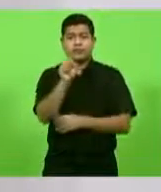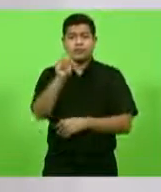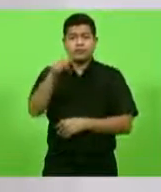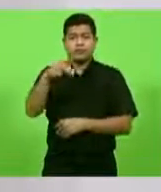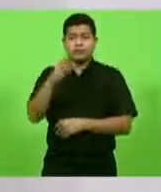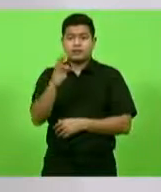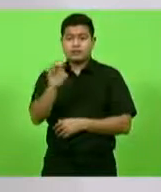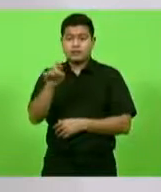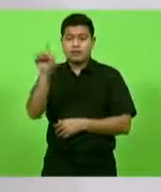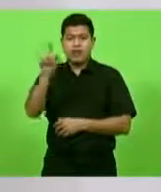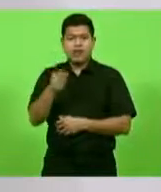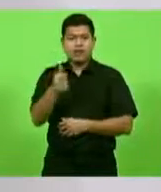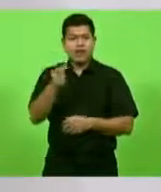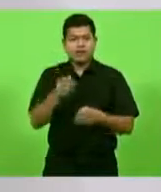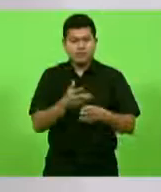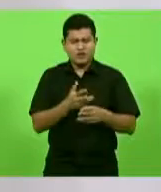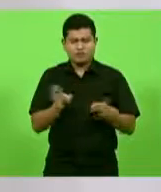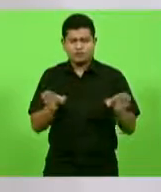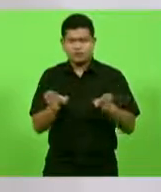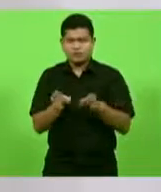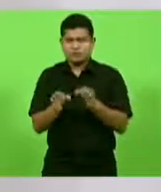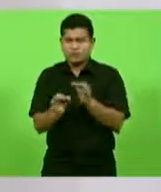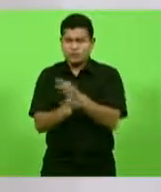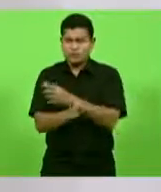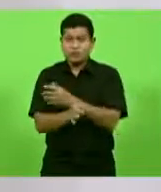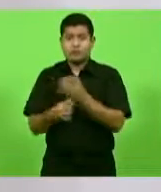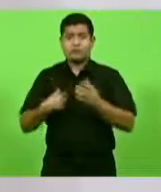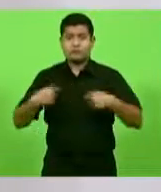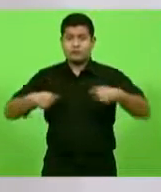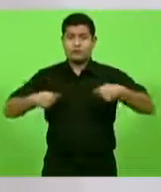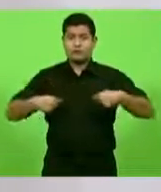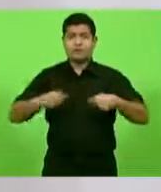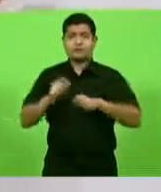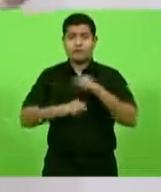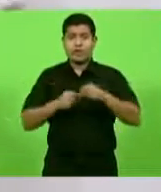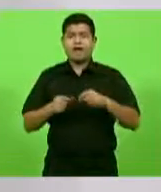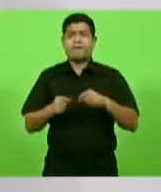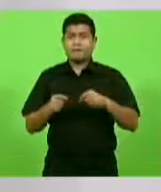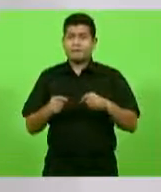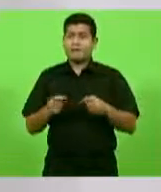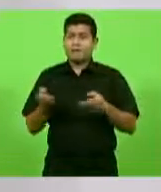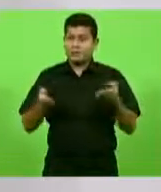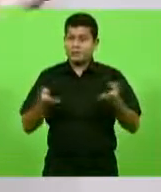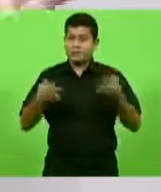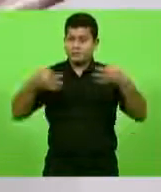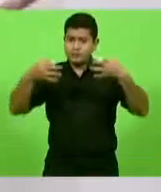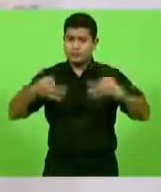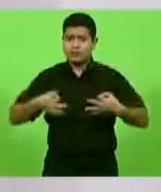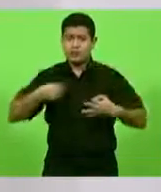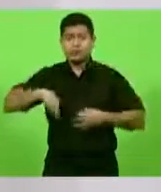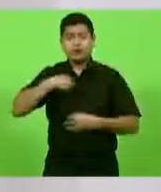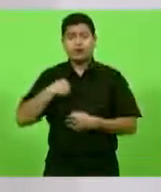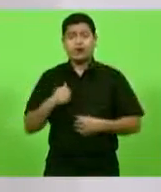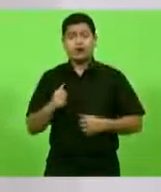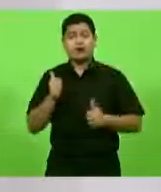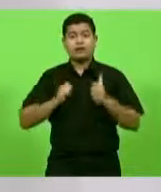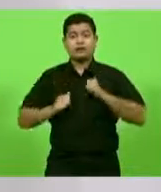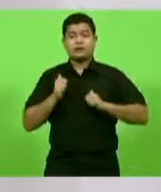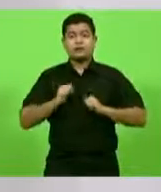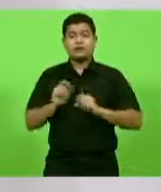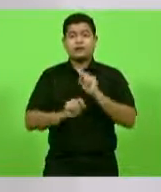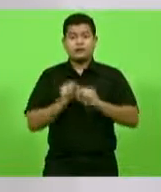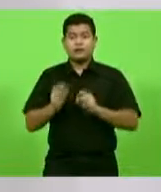contrato, sei que as formalidades legais têm que ser cumpridas, mas nós temos uma torcida para que continue essa